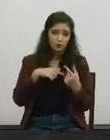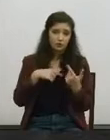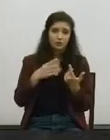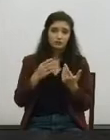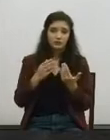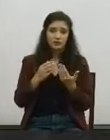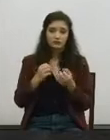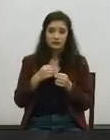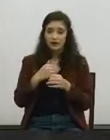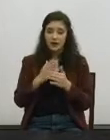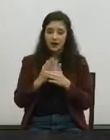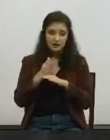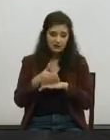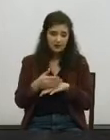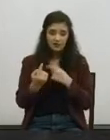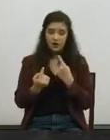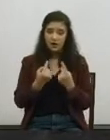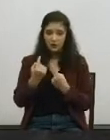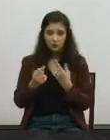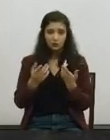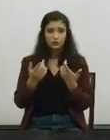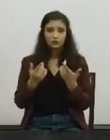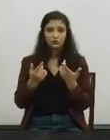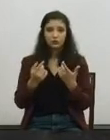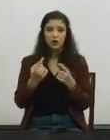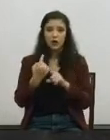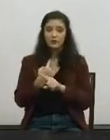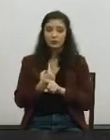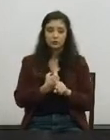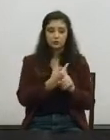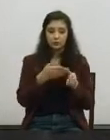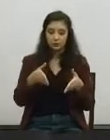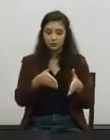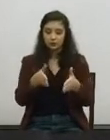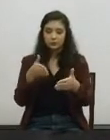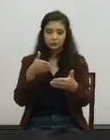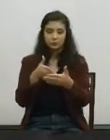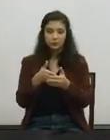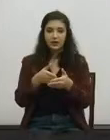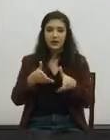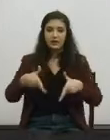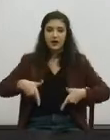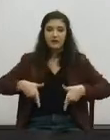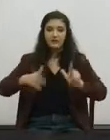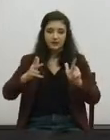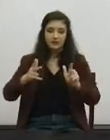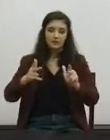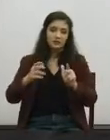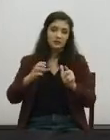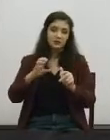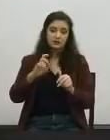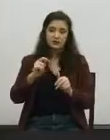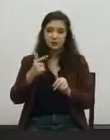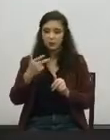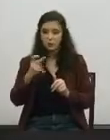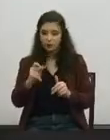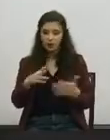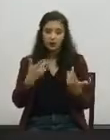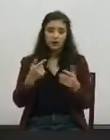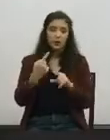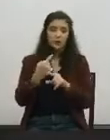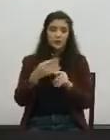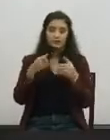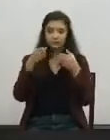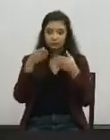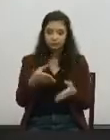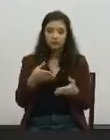acessos, alguns acessos a algumas vias interrompidas na Avenida de Ceuta. Esta intervenção, que é uma intervenção de